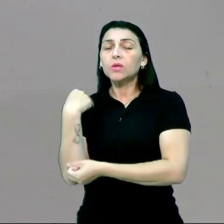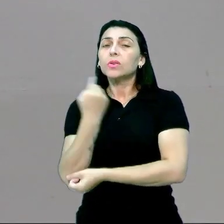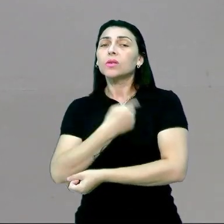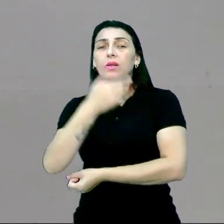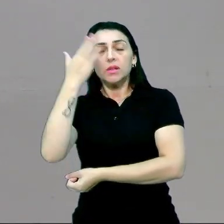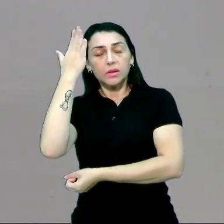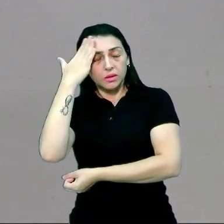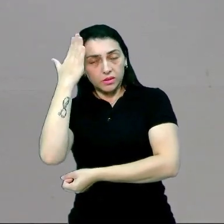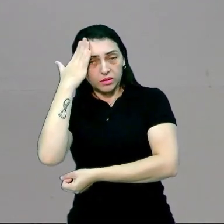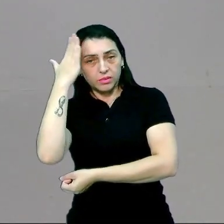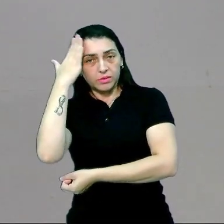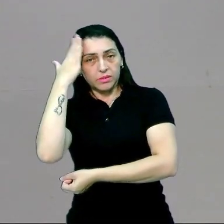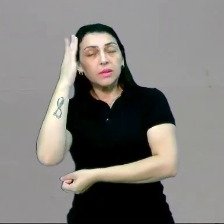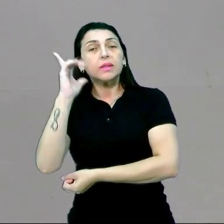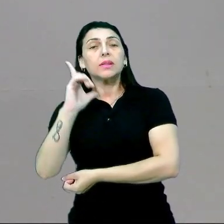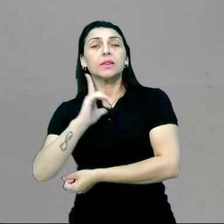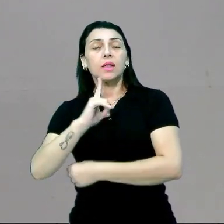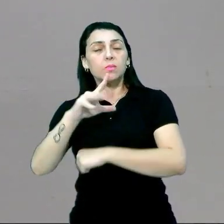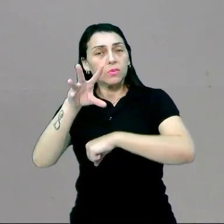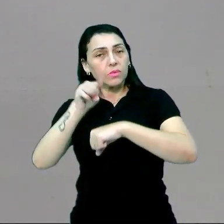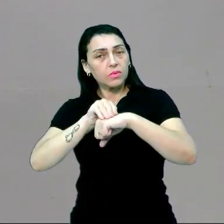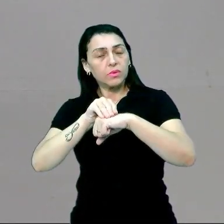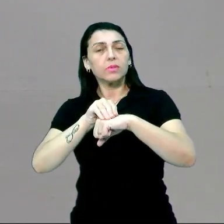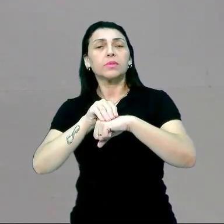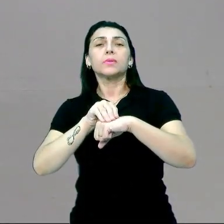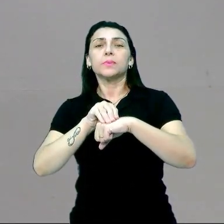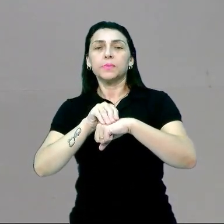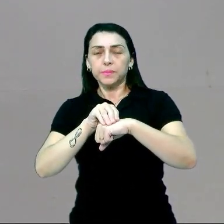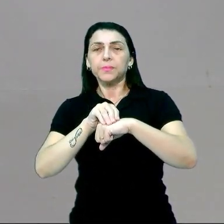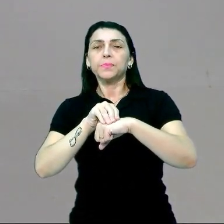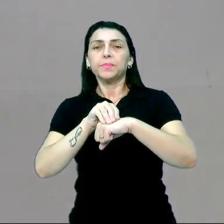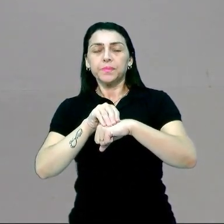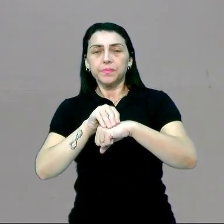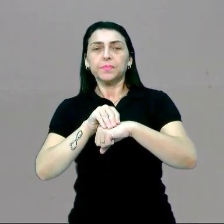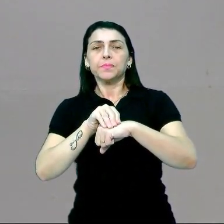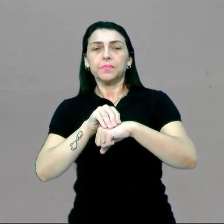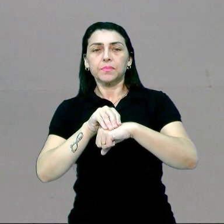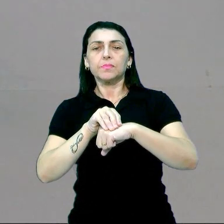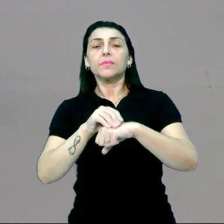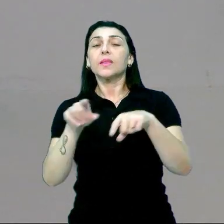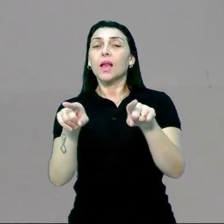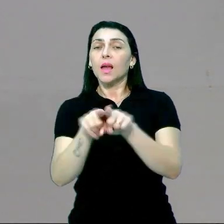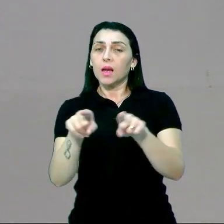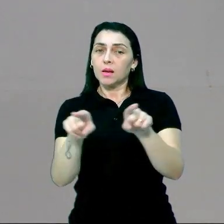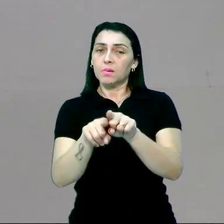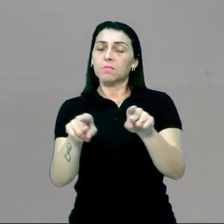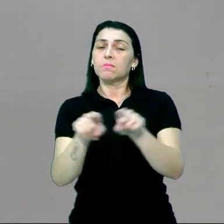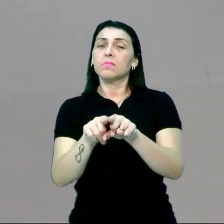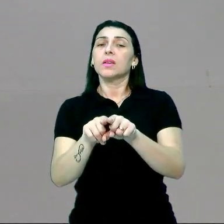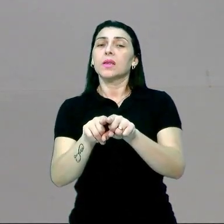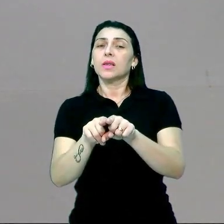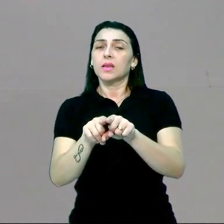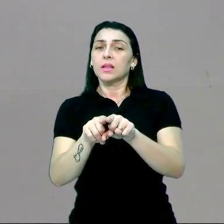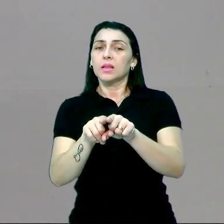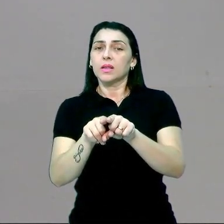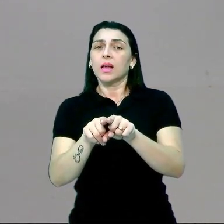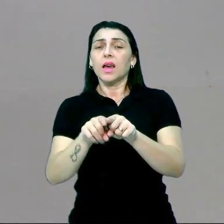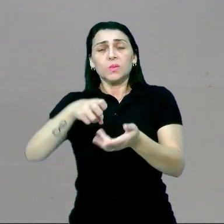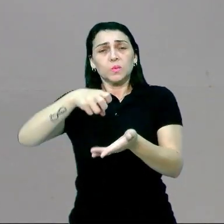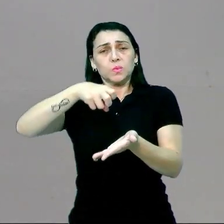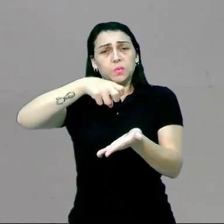sabemos, todos nós temos conhecimento a respeito disso. Eles também eram submetidos a